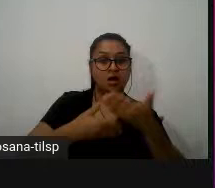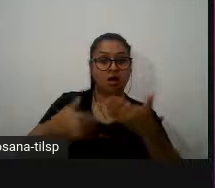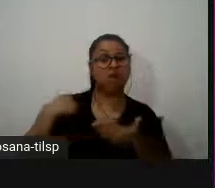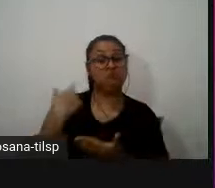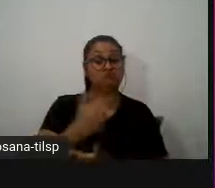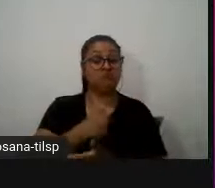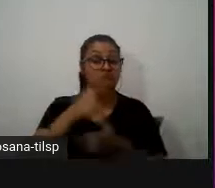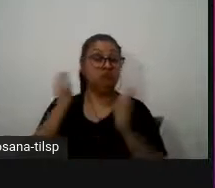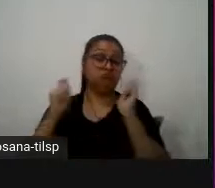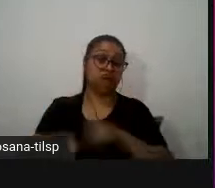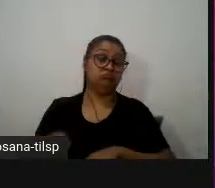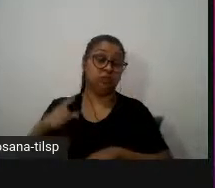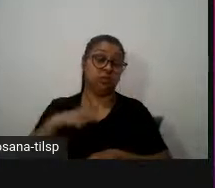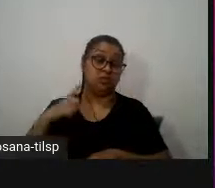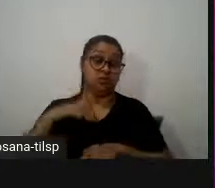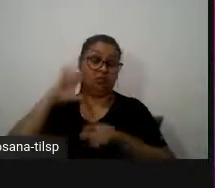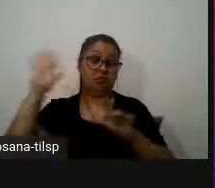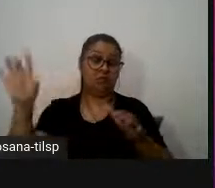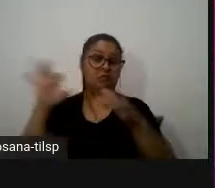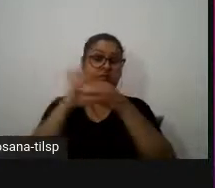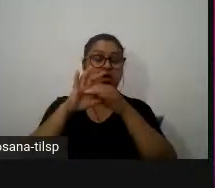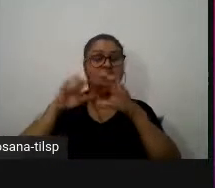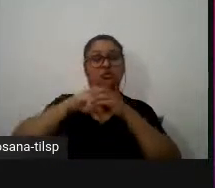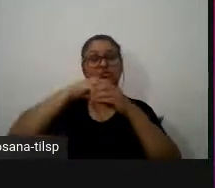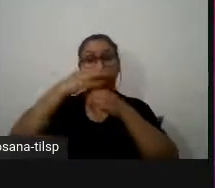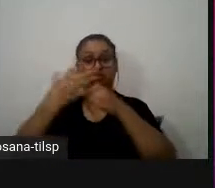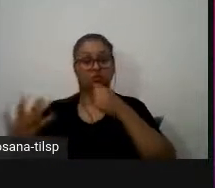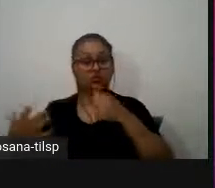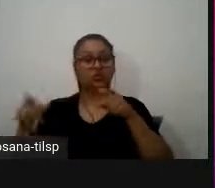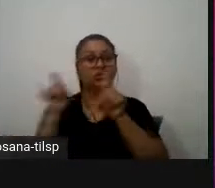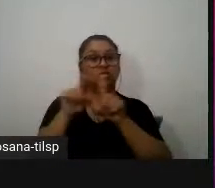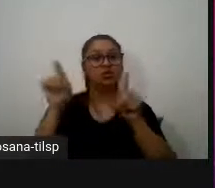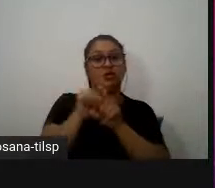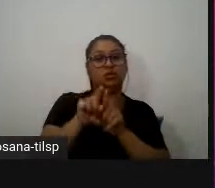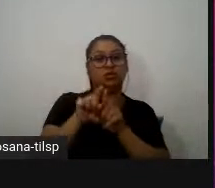pressupostos do interacionismo sociodiscursivo do Saussure